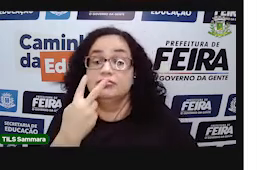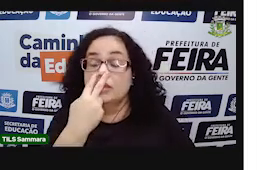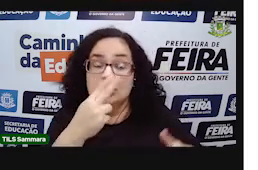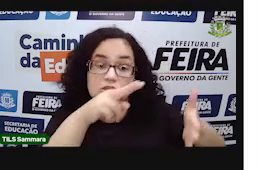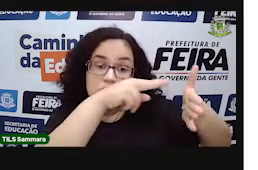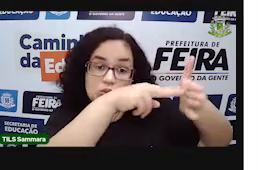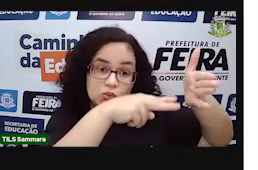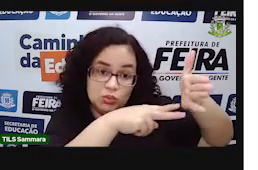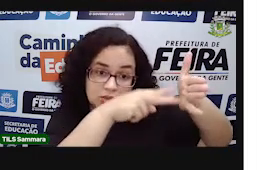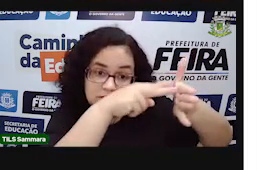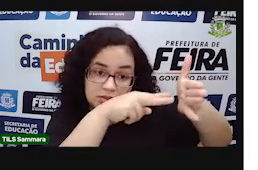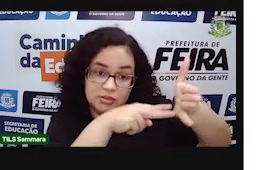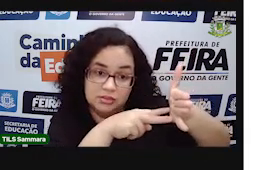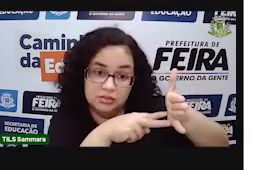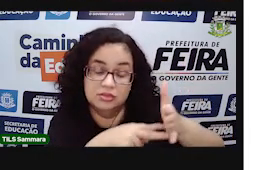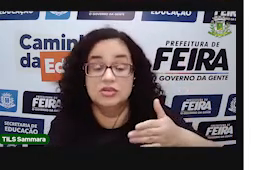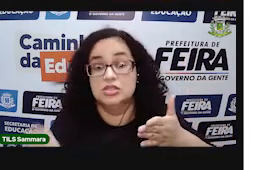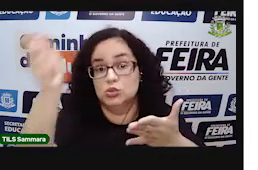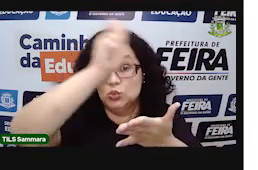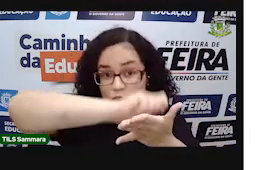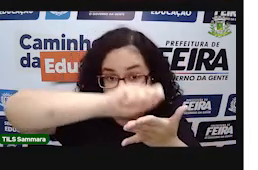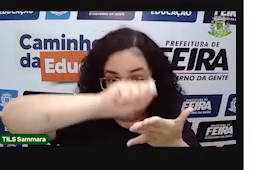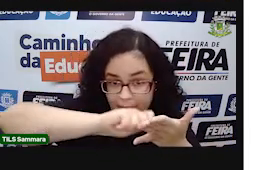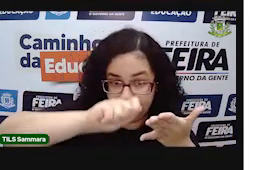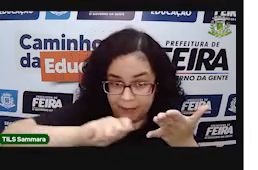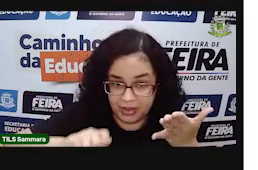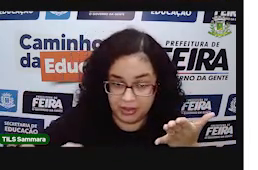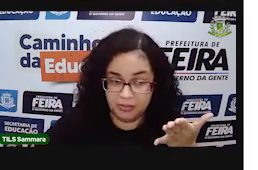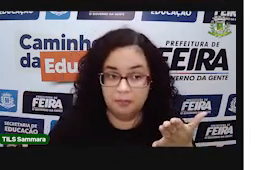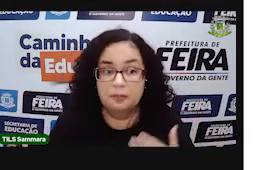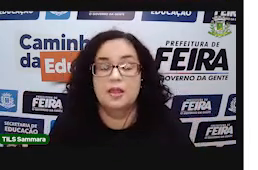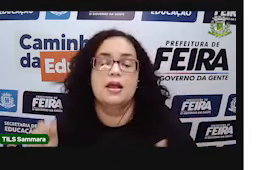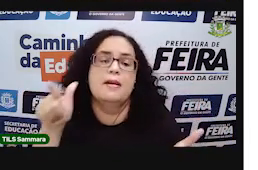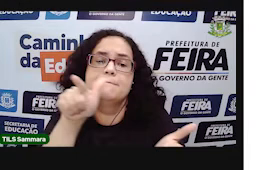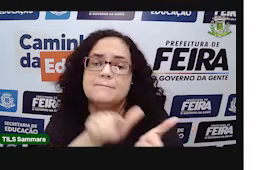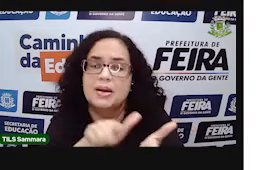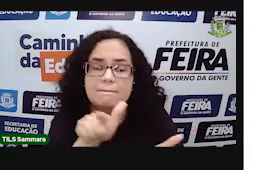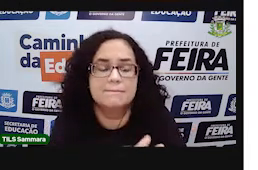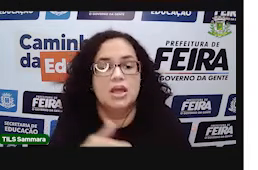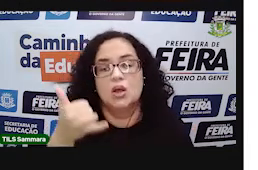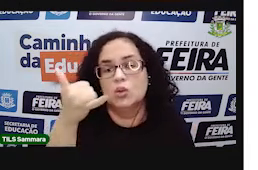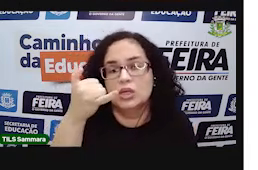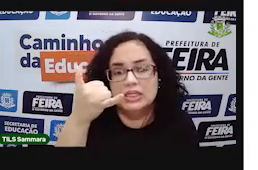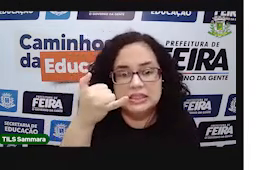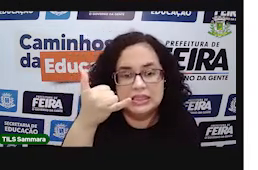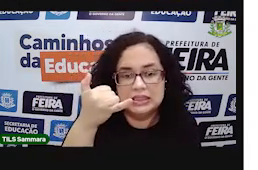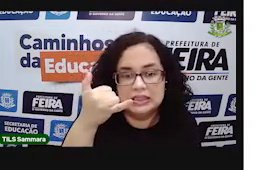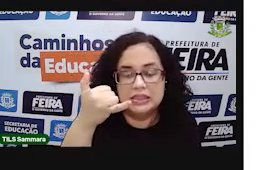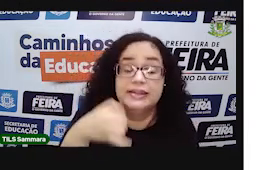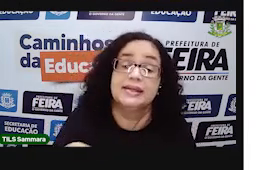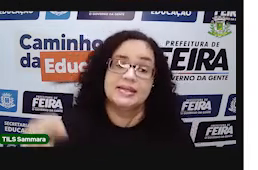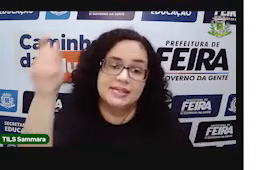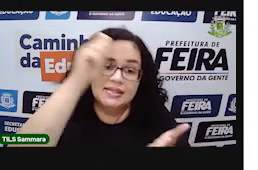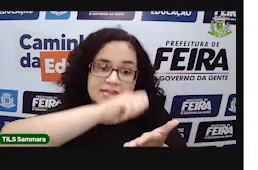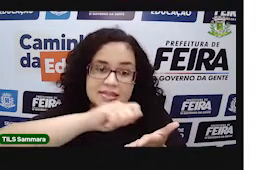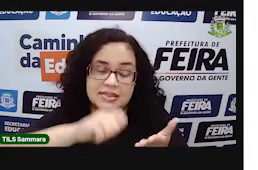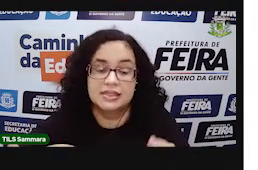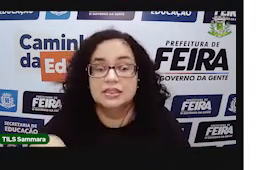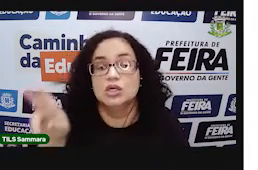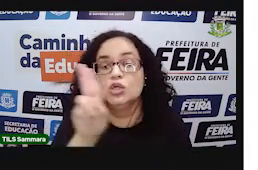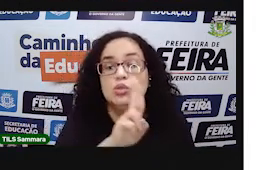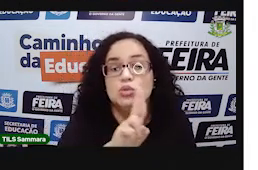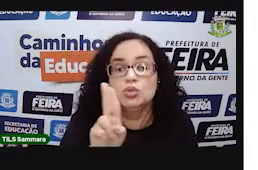E que tem o formato de um prisma. Então, você faz uma lista papel, caneta mesmo